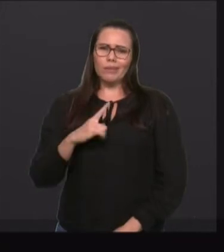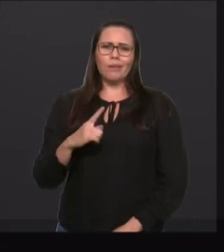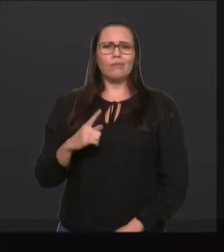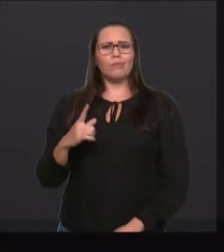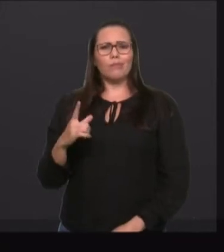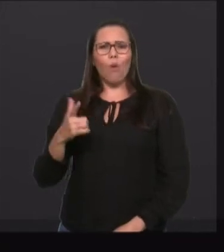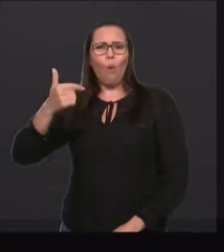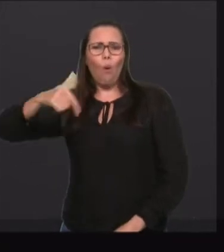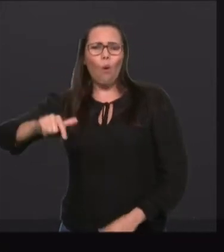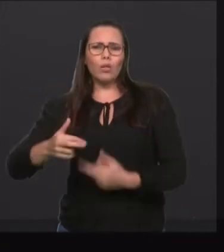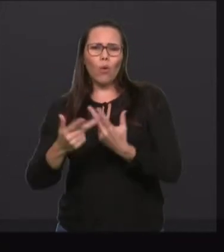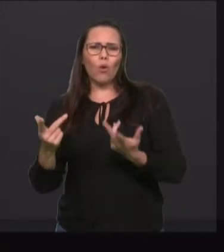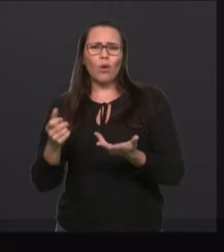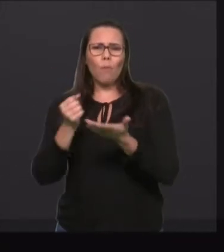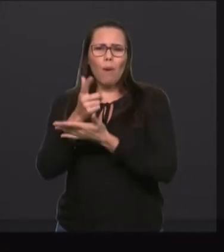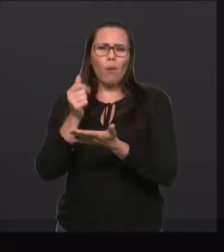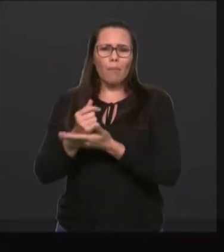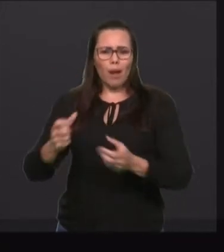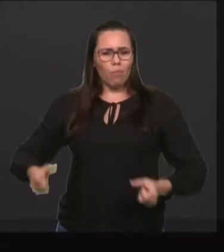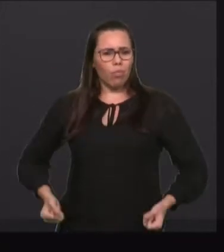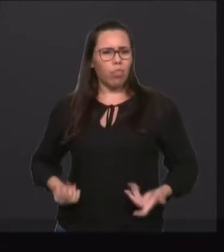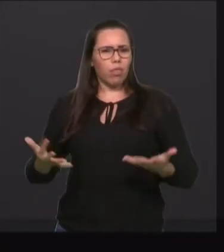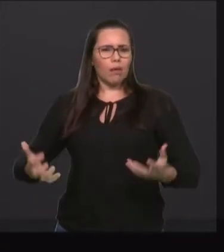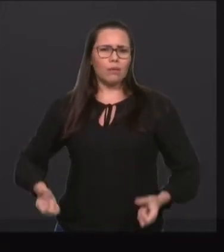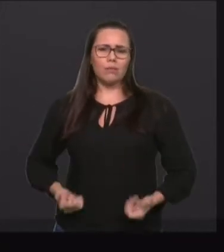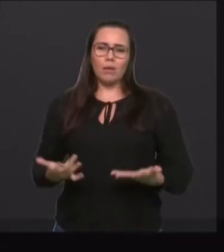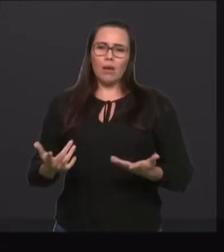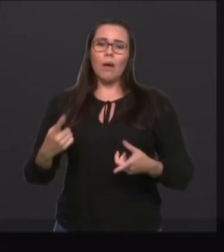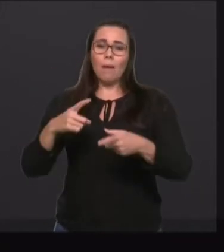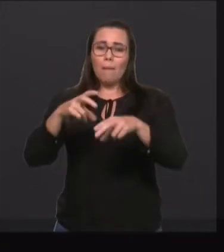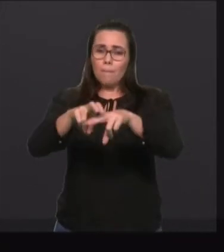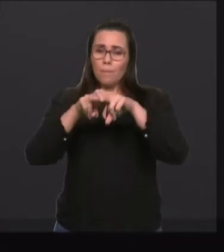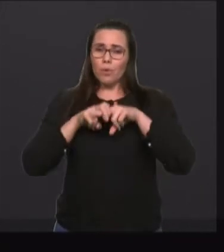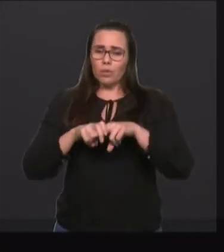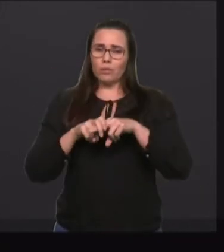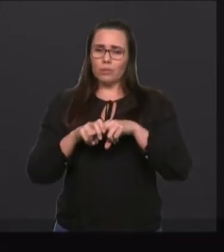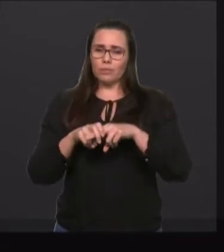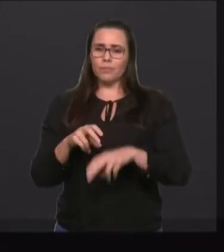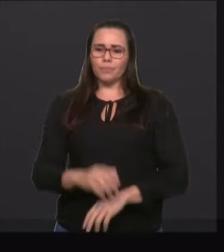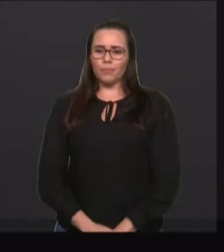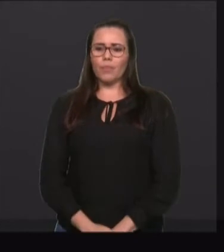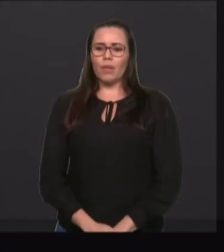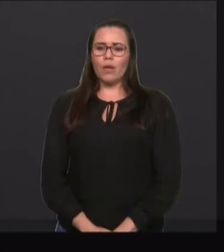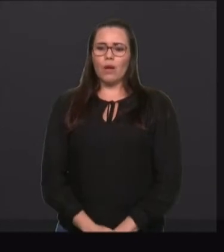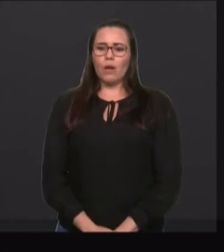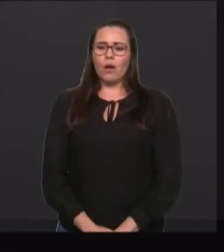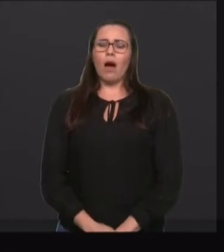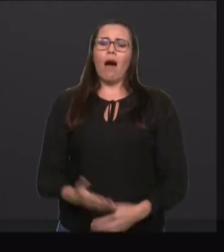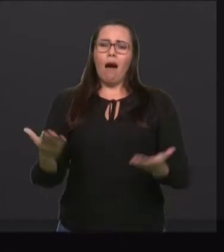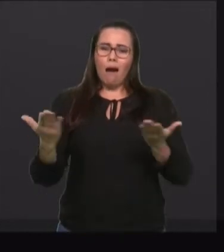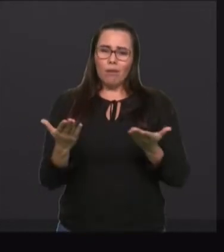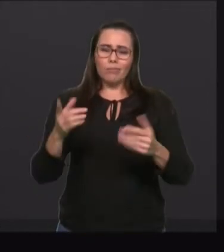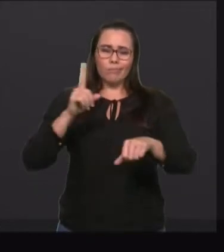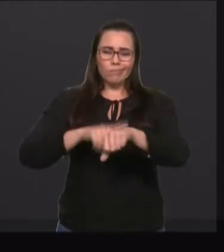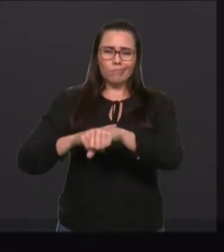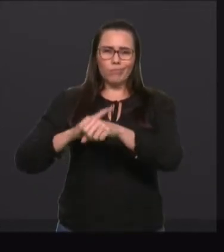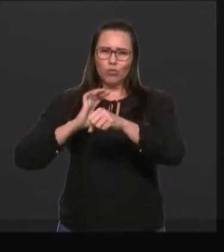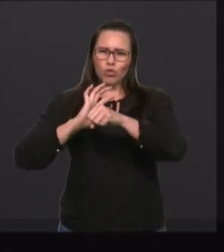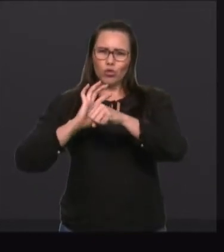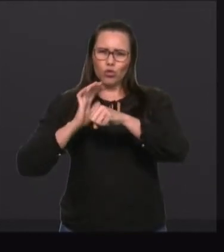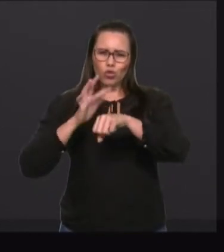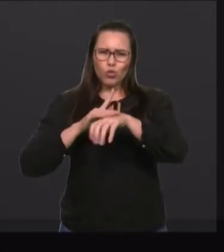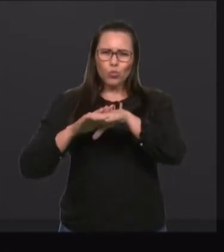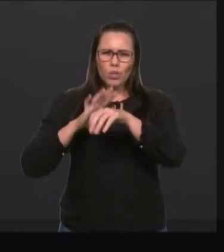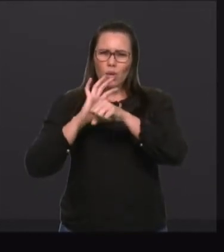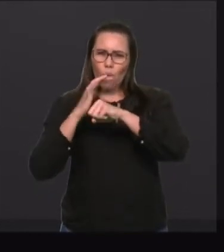forma, a matéria, ela visa garantir a continuidade desse serviço, neste momento, e prevê